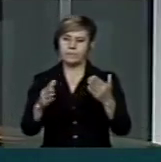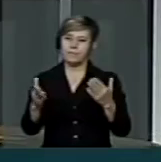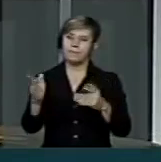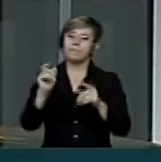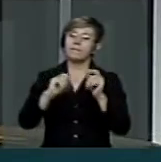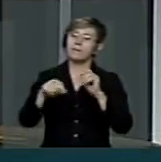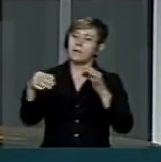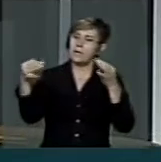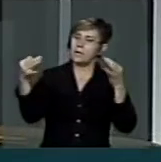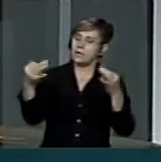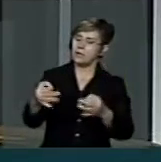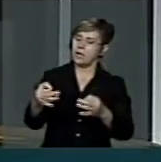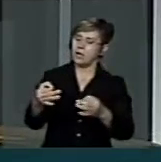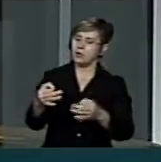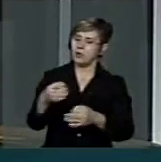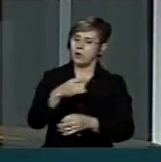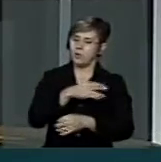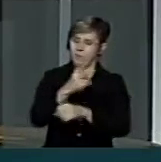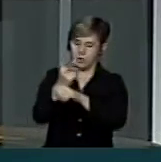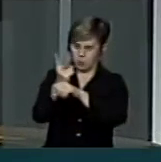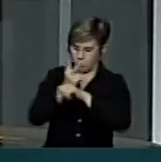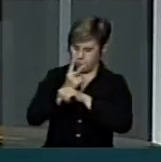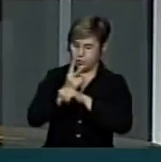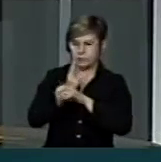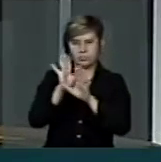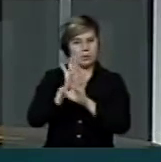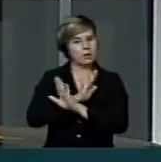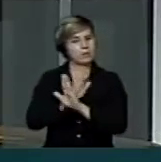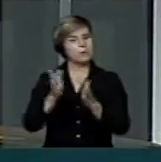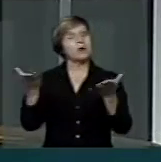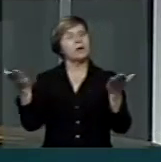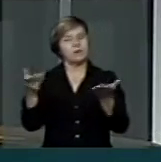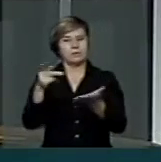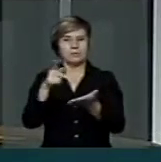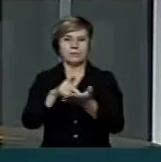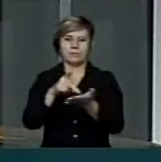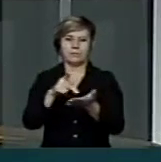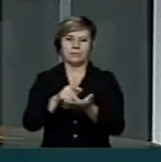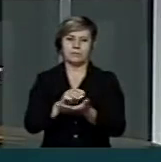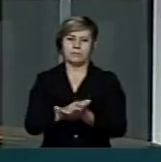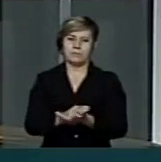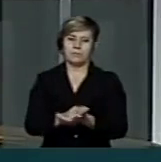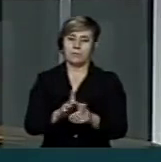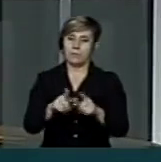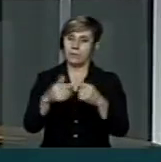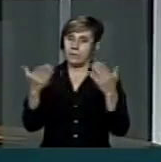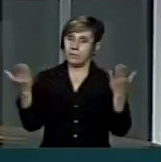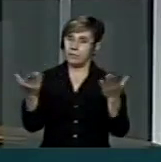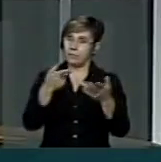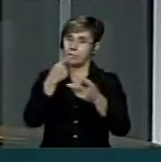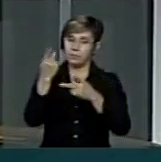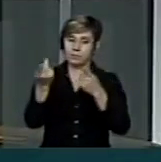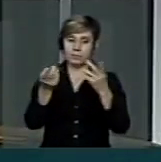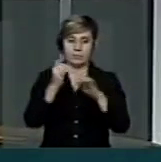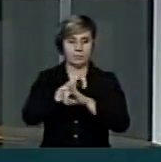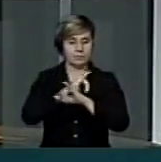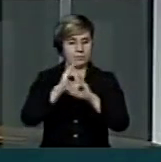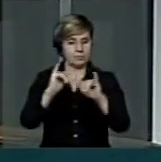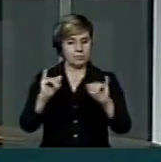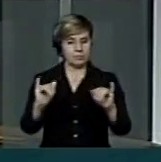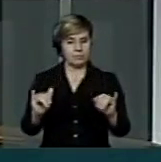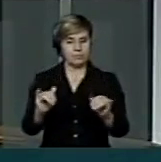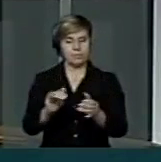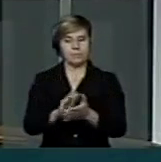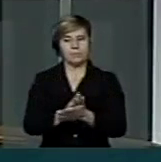correto não tem medo de ser investigado. Essa é a grande realidade. Mas eu quero registrar aqui, Senhora Presidente,